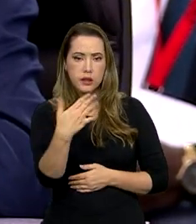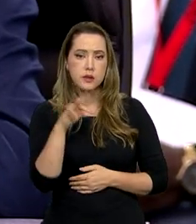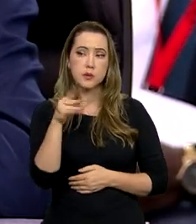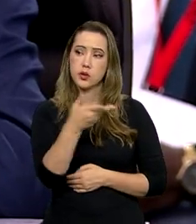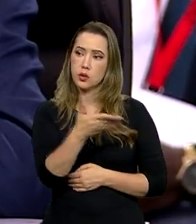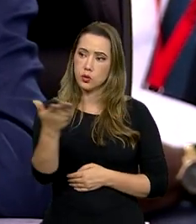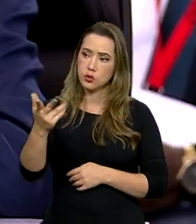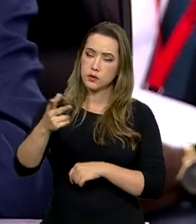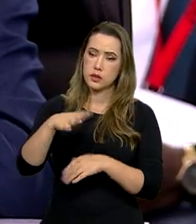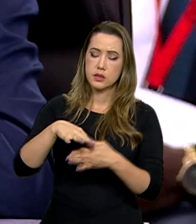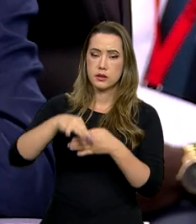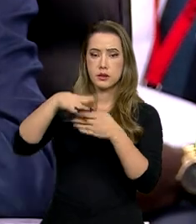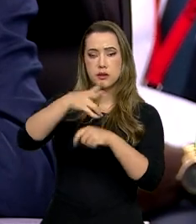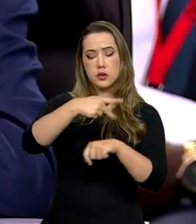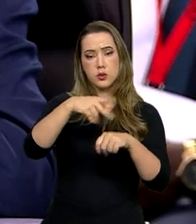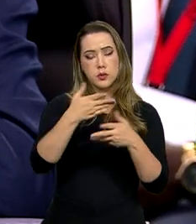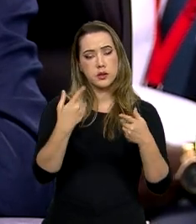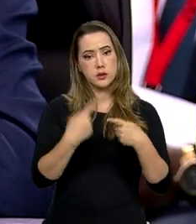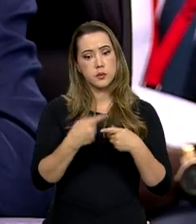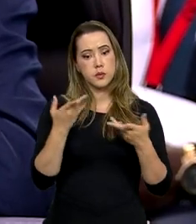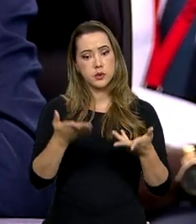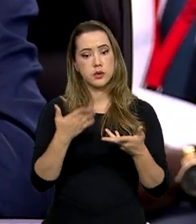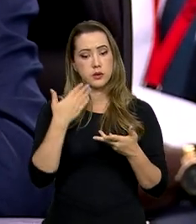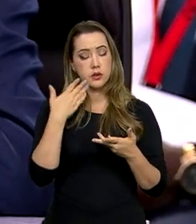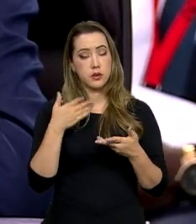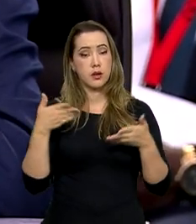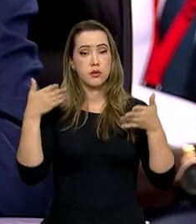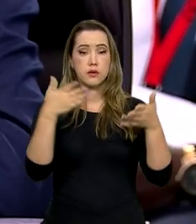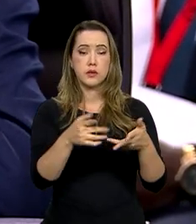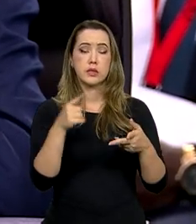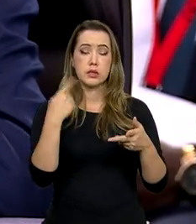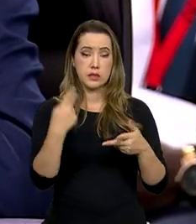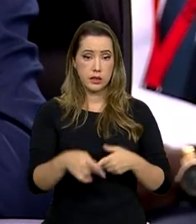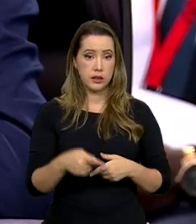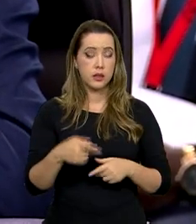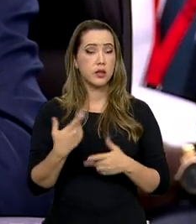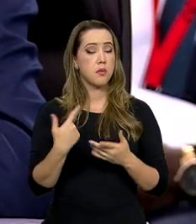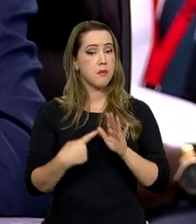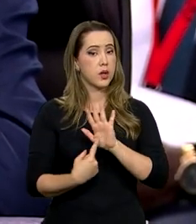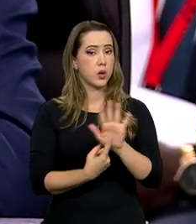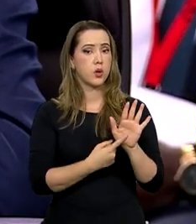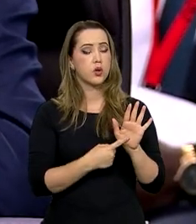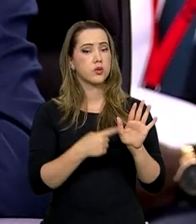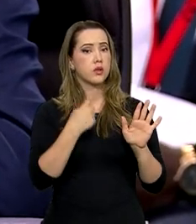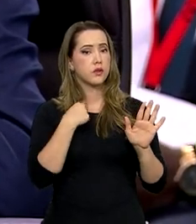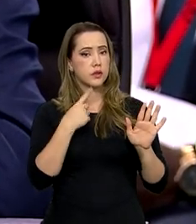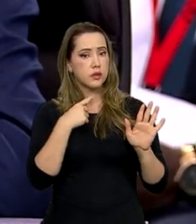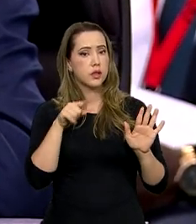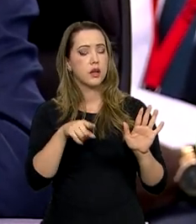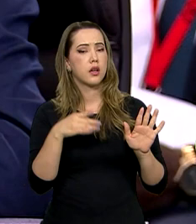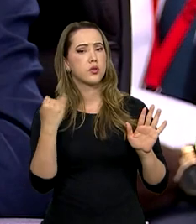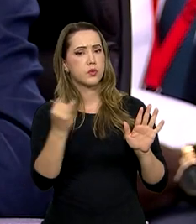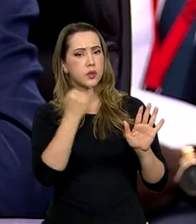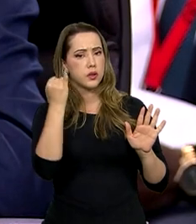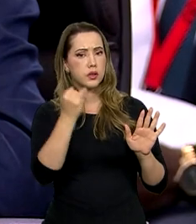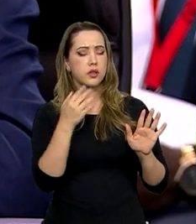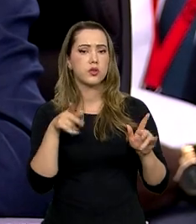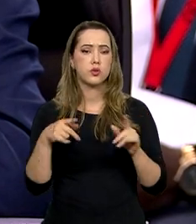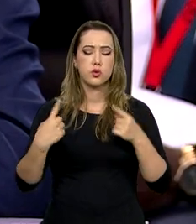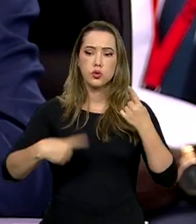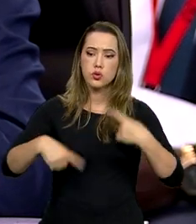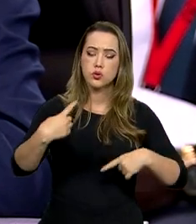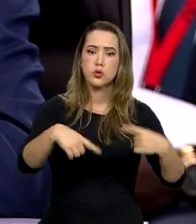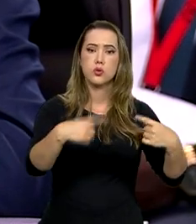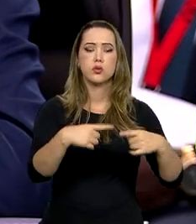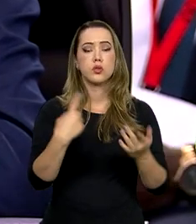de Estado, que com a sua presença em São Tomé e Príncipe, reafirmam o seu manifesto de interesse pelos temas sujeitos a discussões